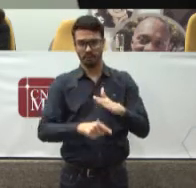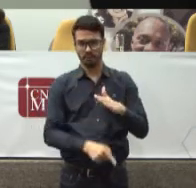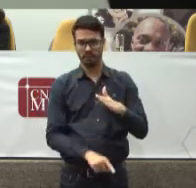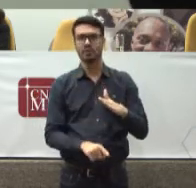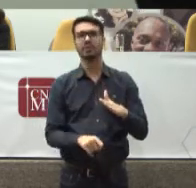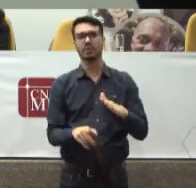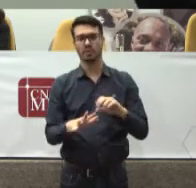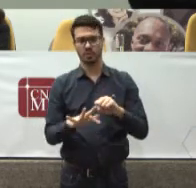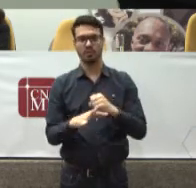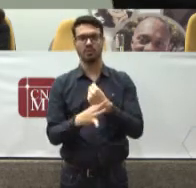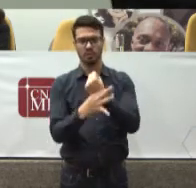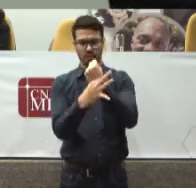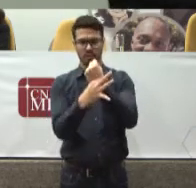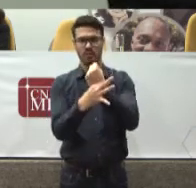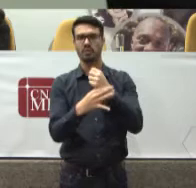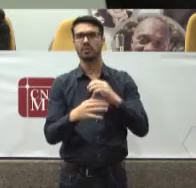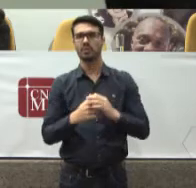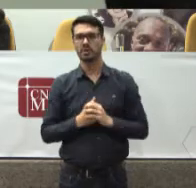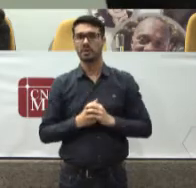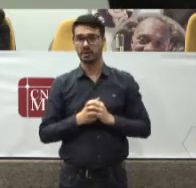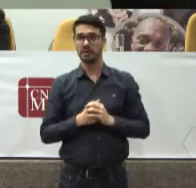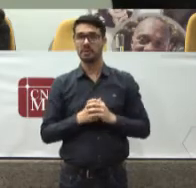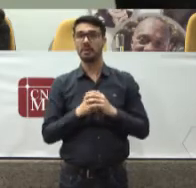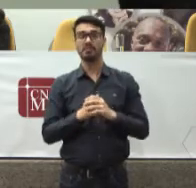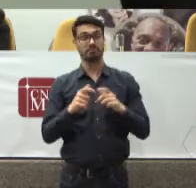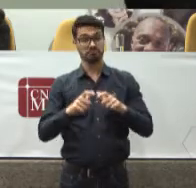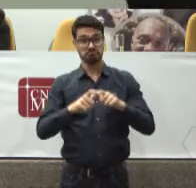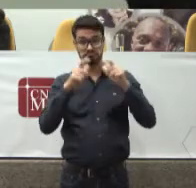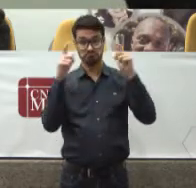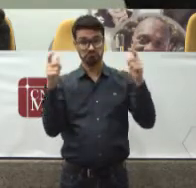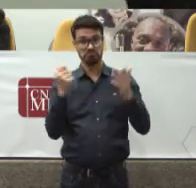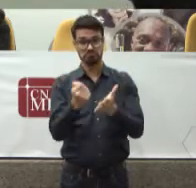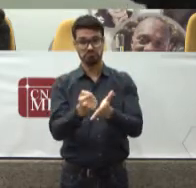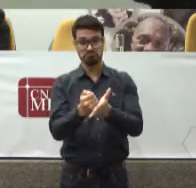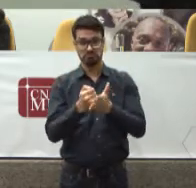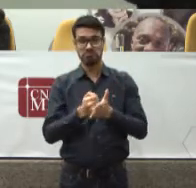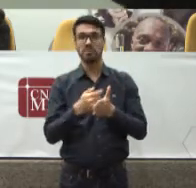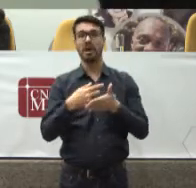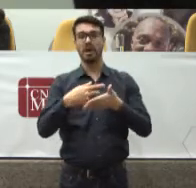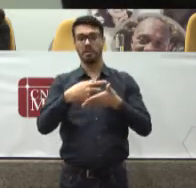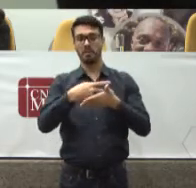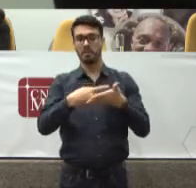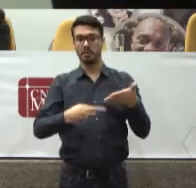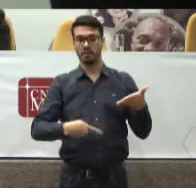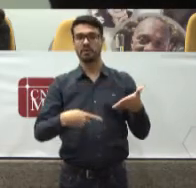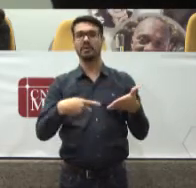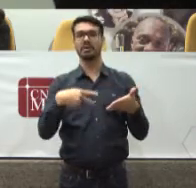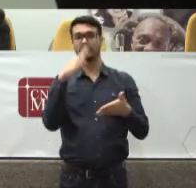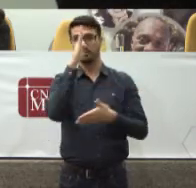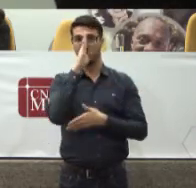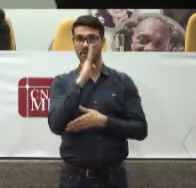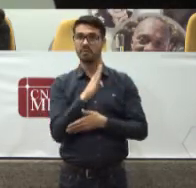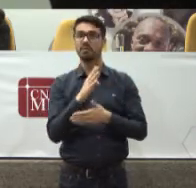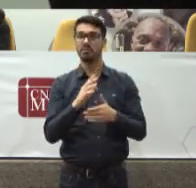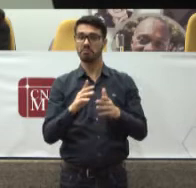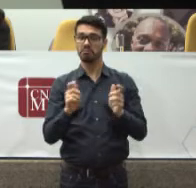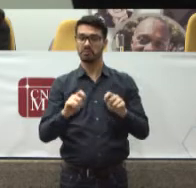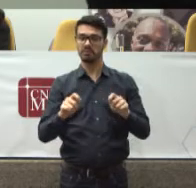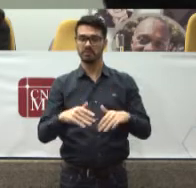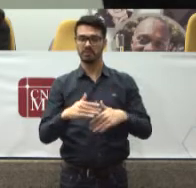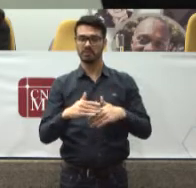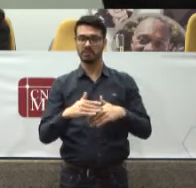Contribuem De forma Maiúscula Para que o projeto Nacional Possa se desenvolver E